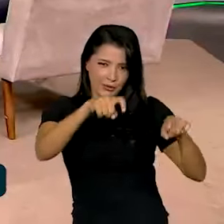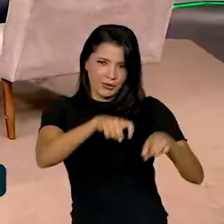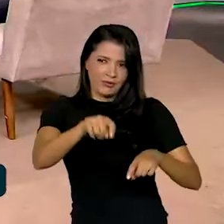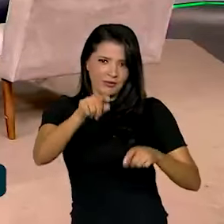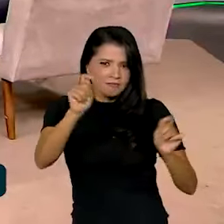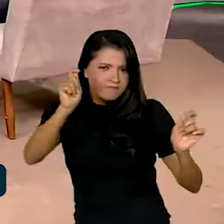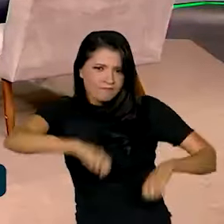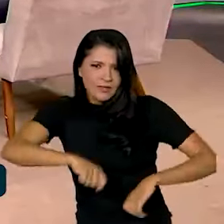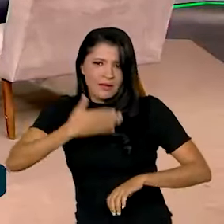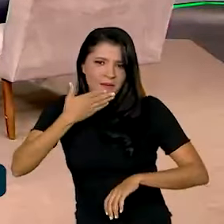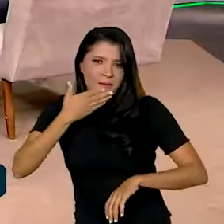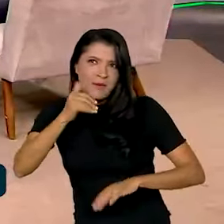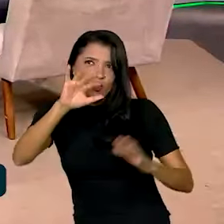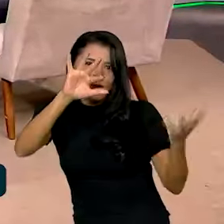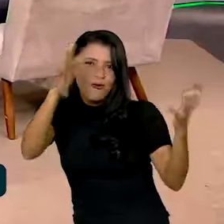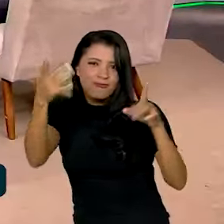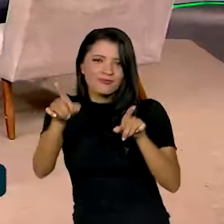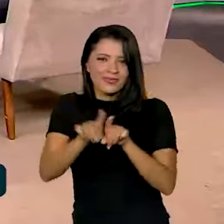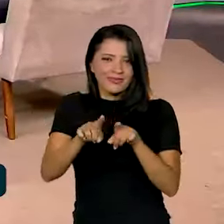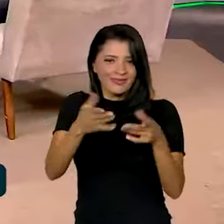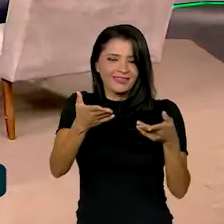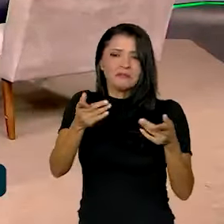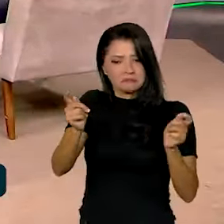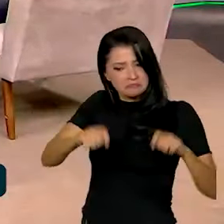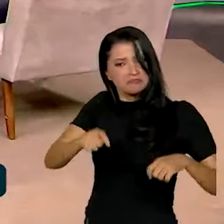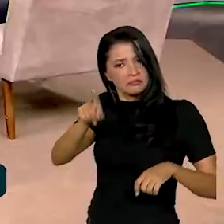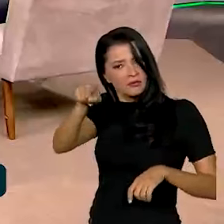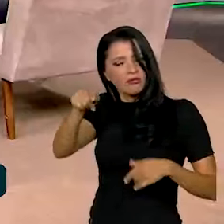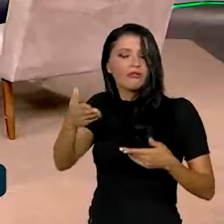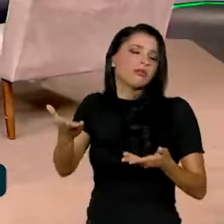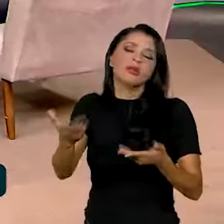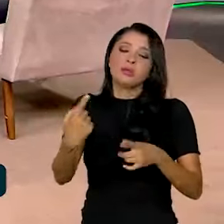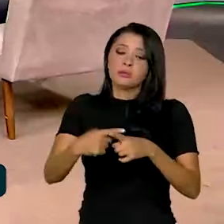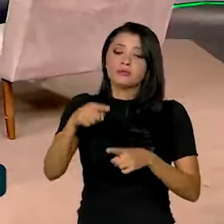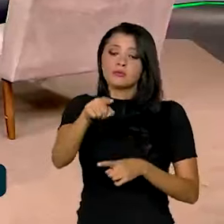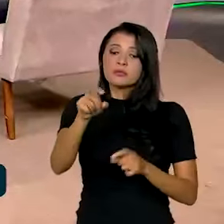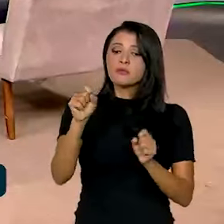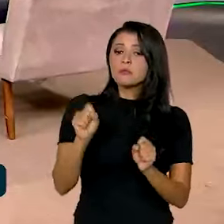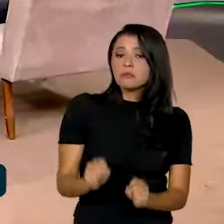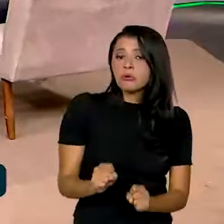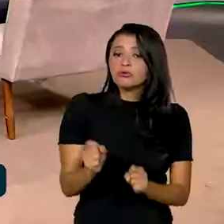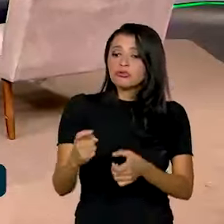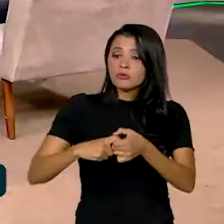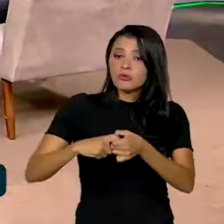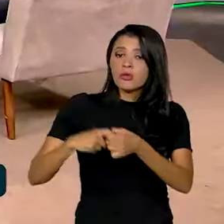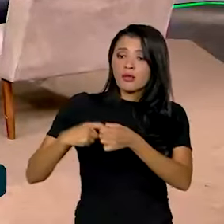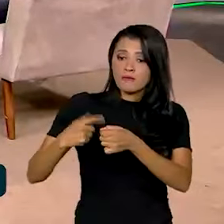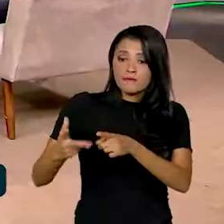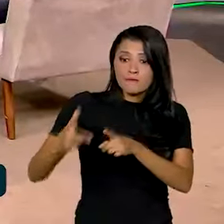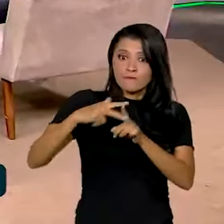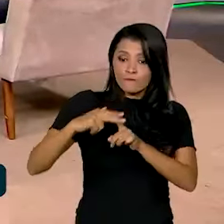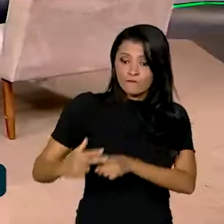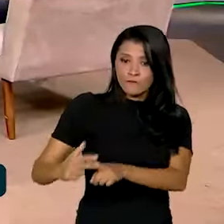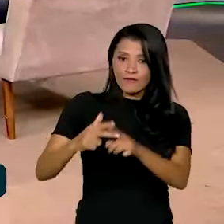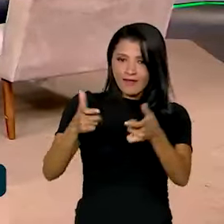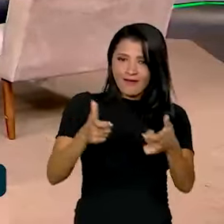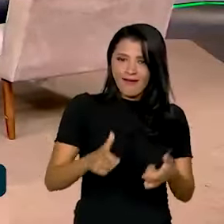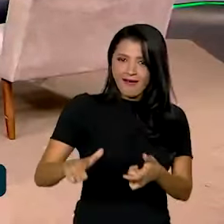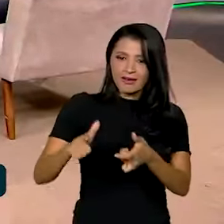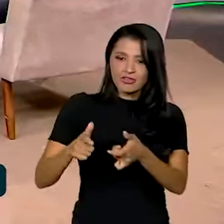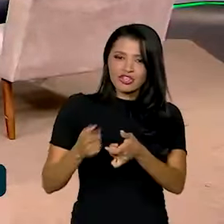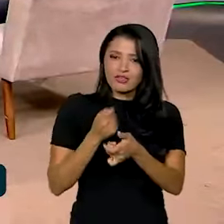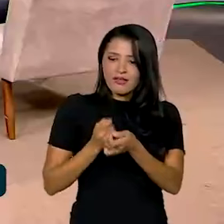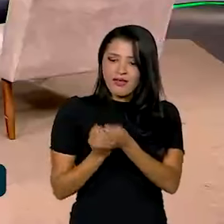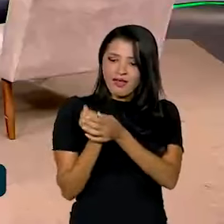de melhorar as condições climáticas também. É isso, porque você pode recuperar áreas de produção de água,